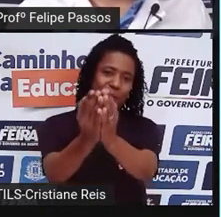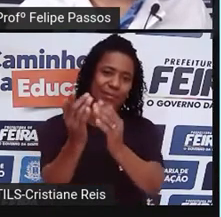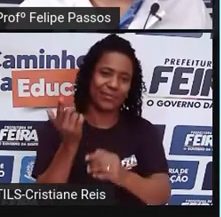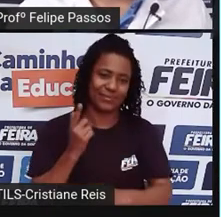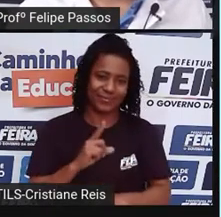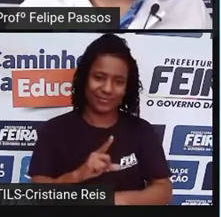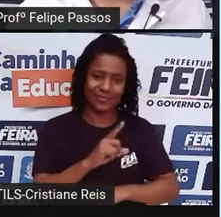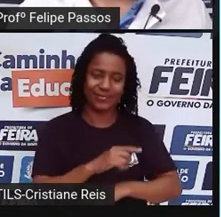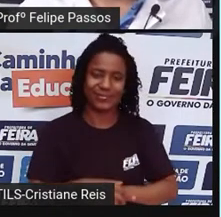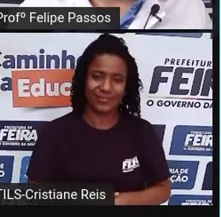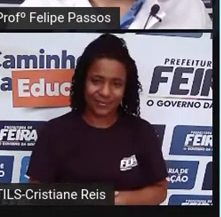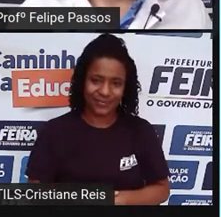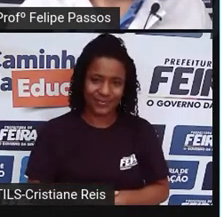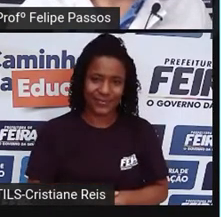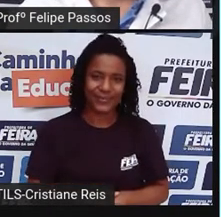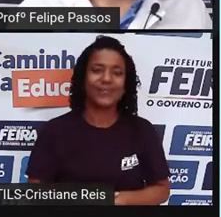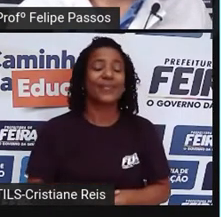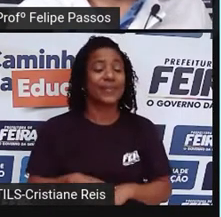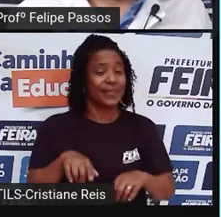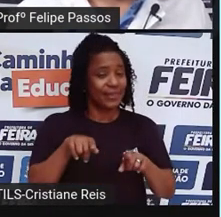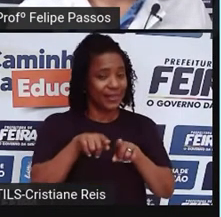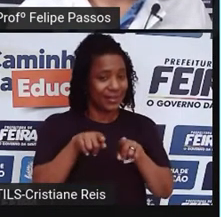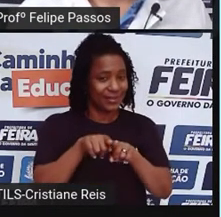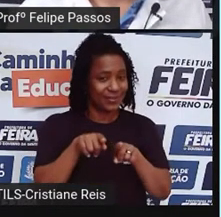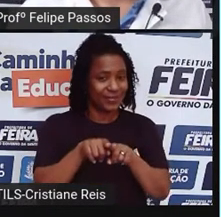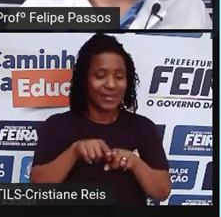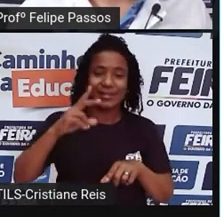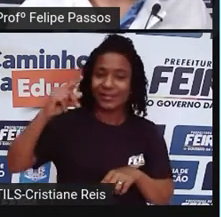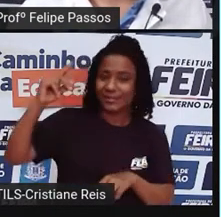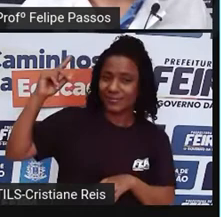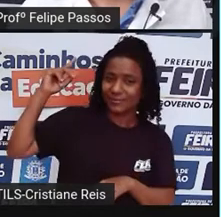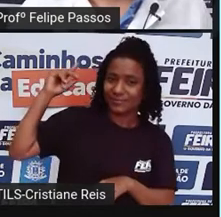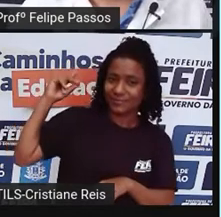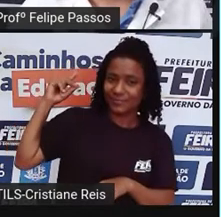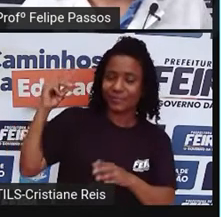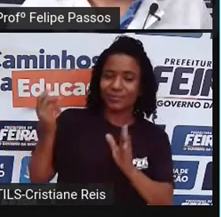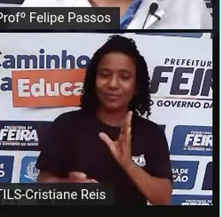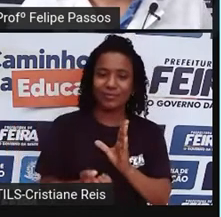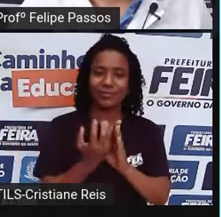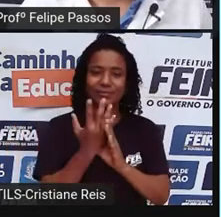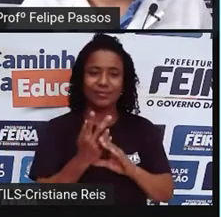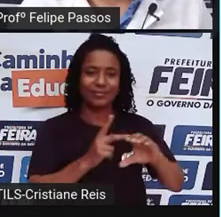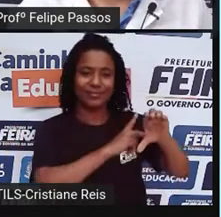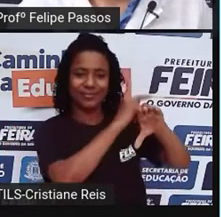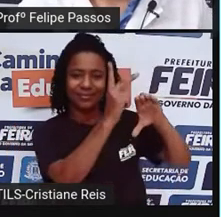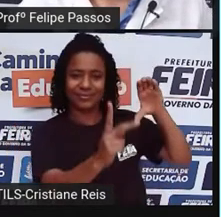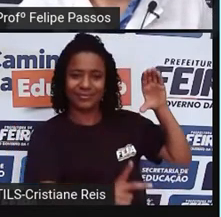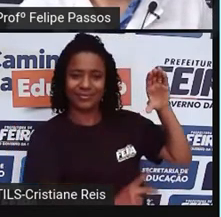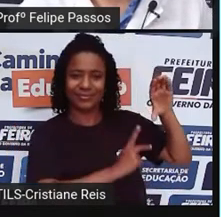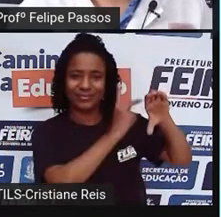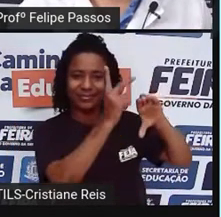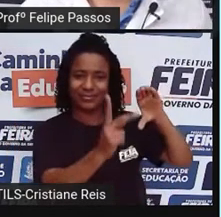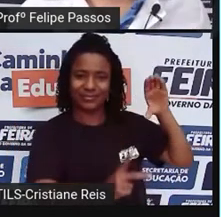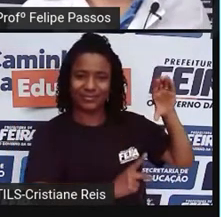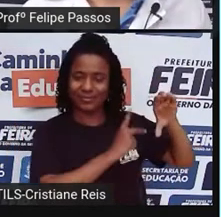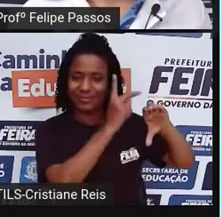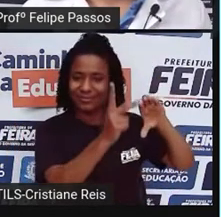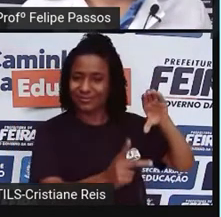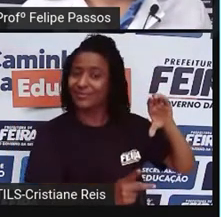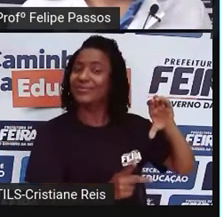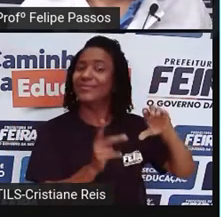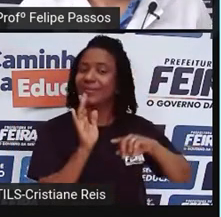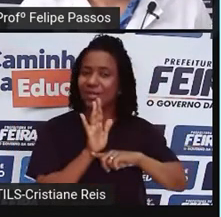surge a roda. E aqui a gente tem uma tecnologia, uma ferramenta que revolucionou os